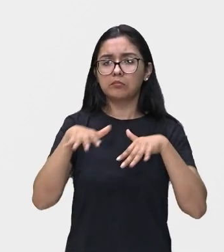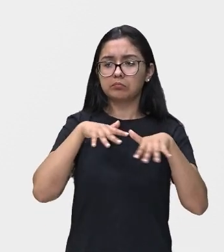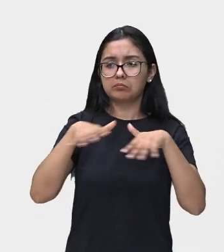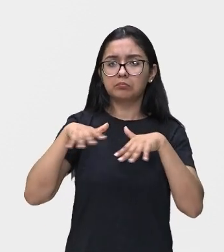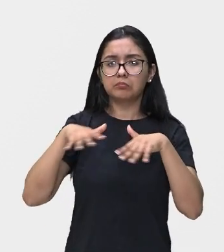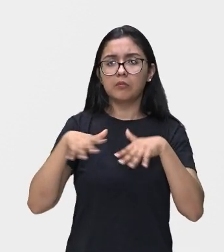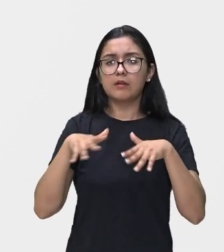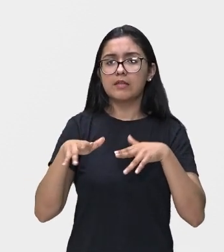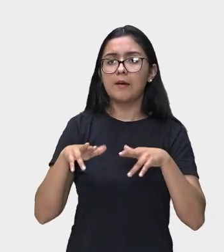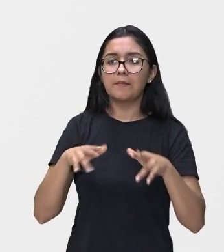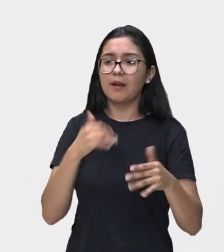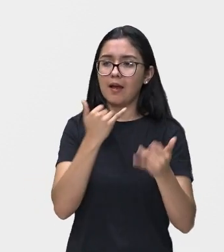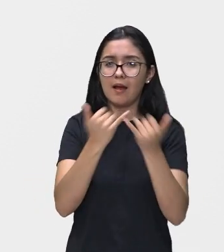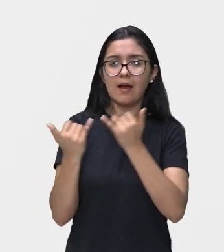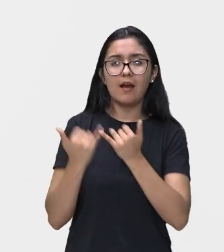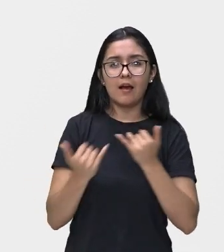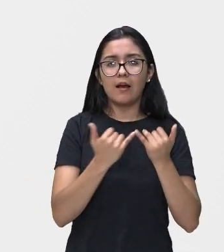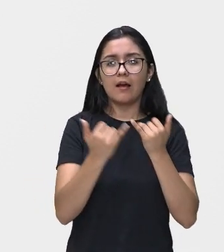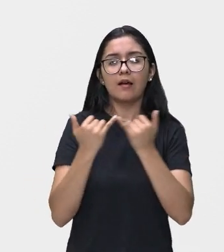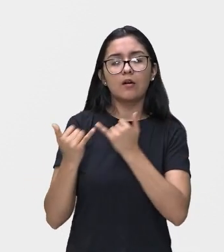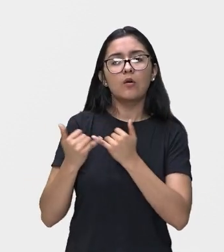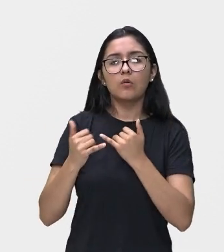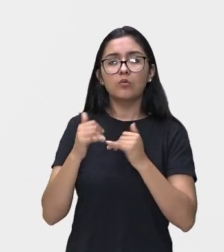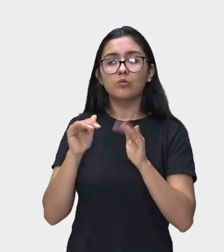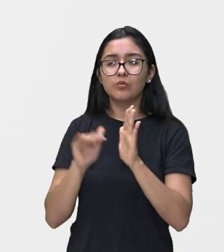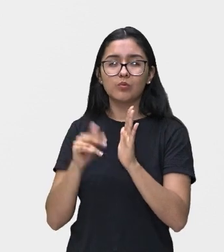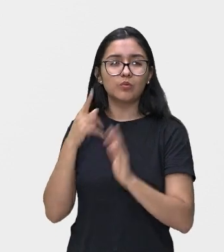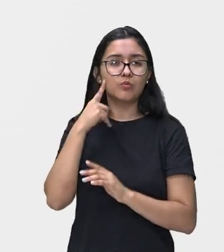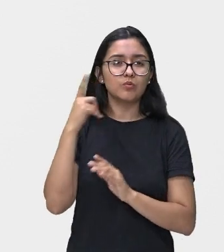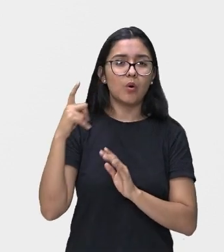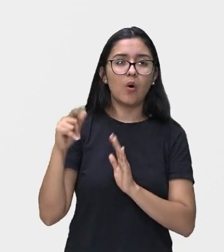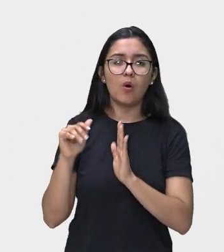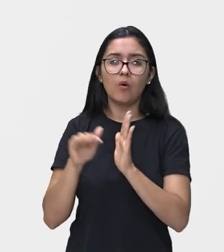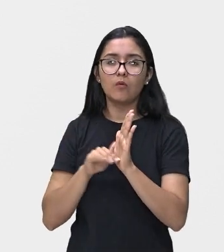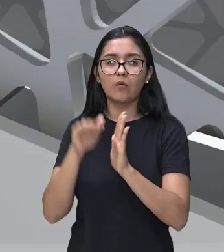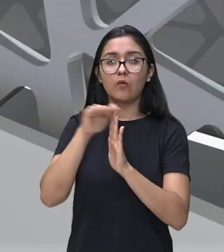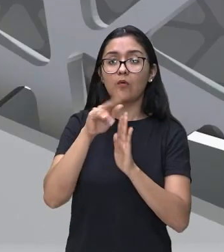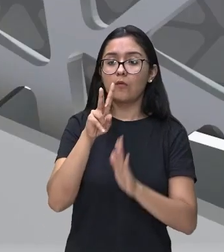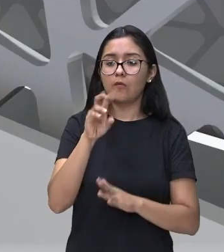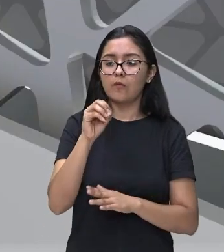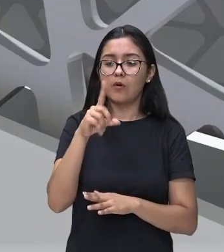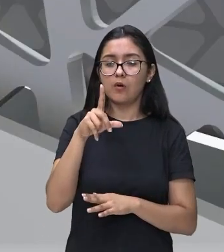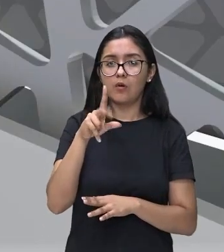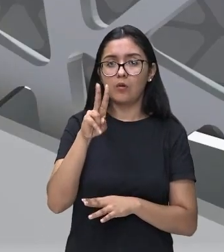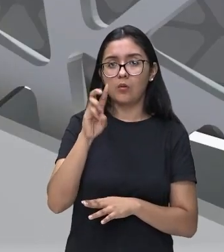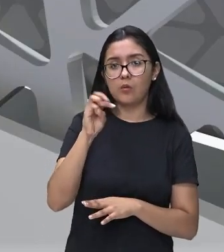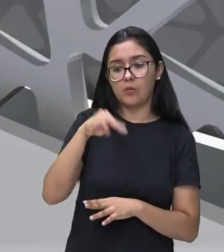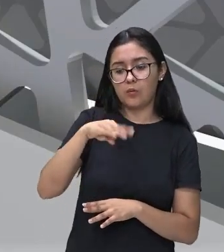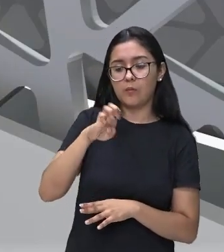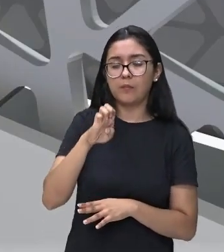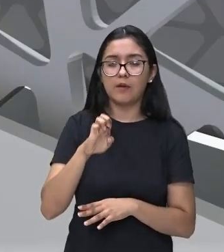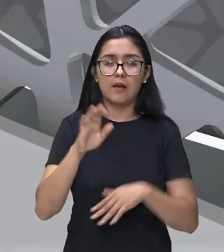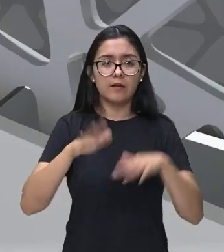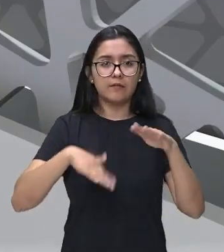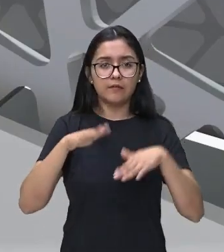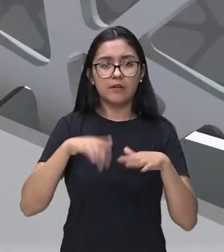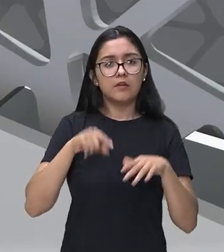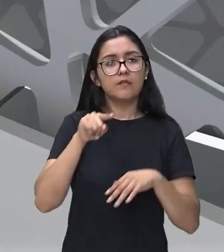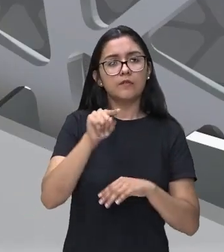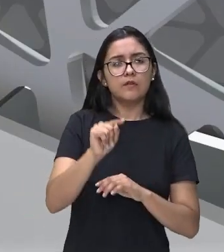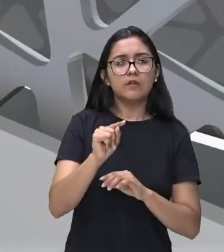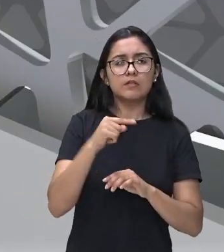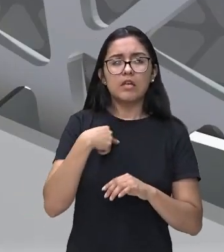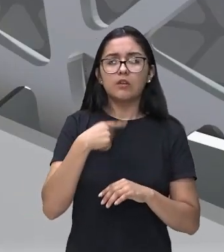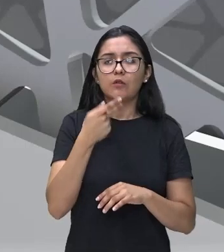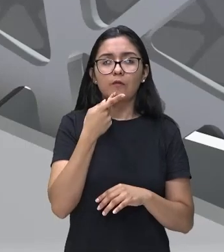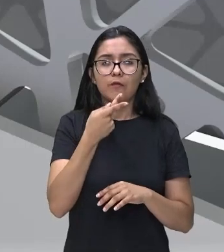confundida com o volume do som, como eu já falei para vocês. Ou seja, muitas vezes, você não